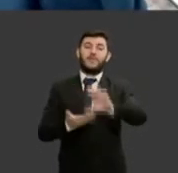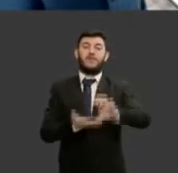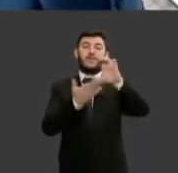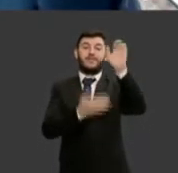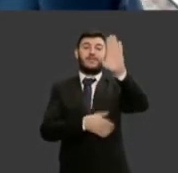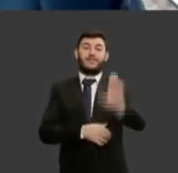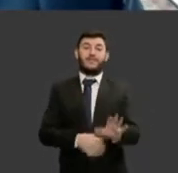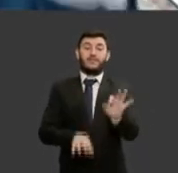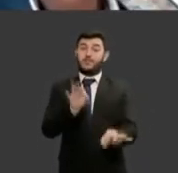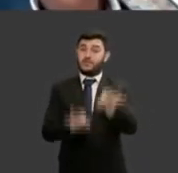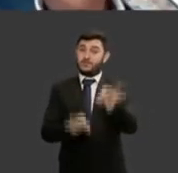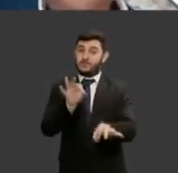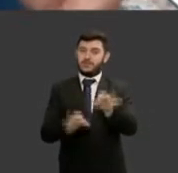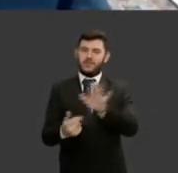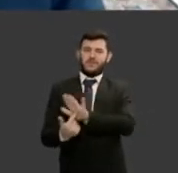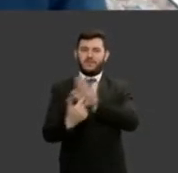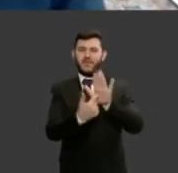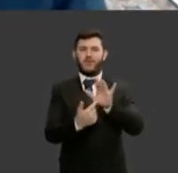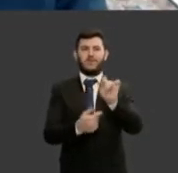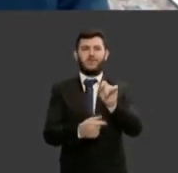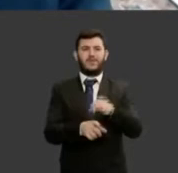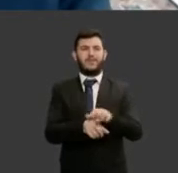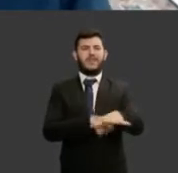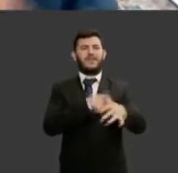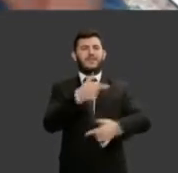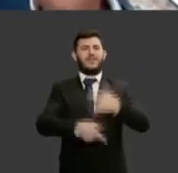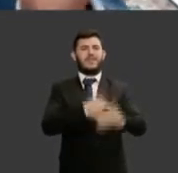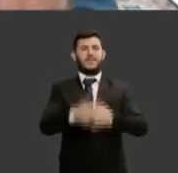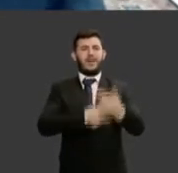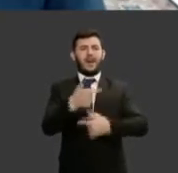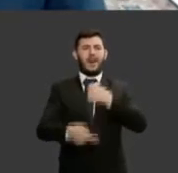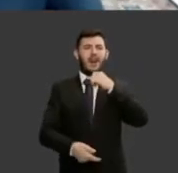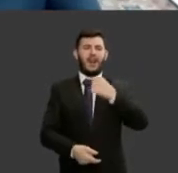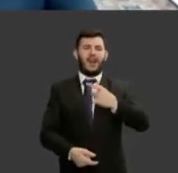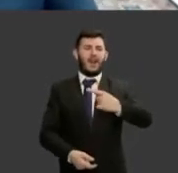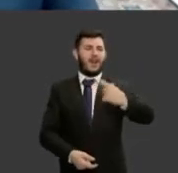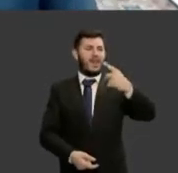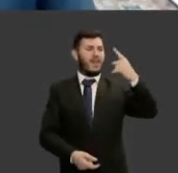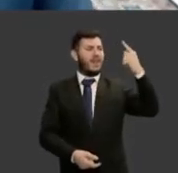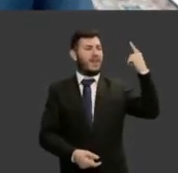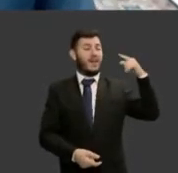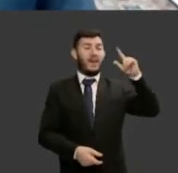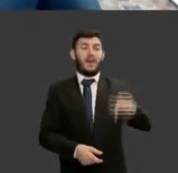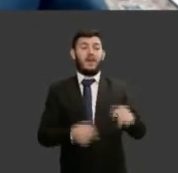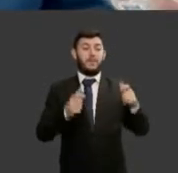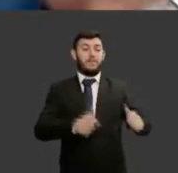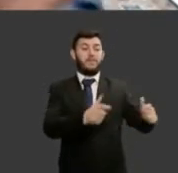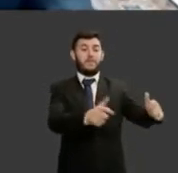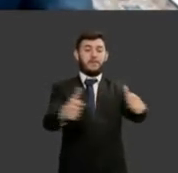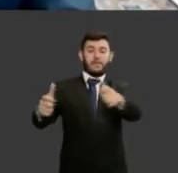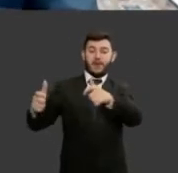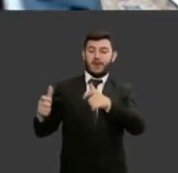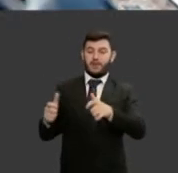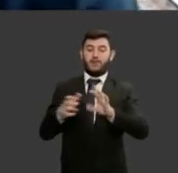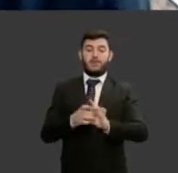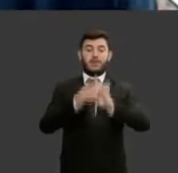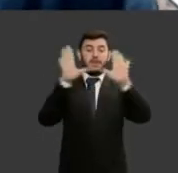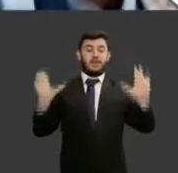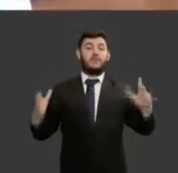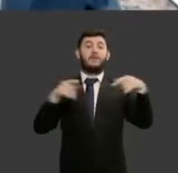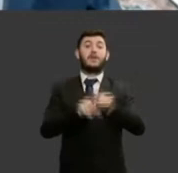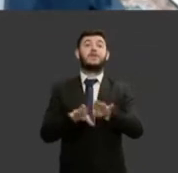encontro de uma demanda antiga de atender aos espaços democráticos e de igualdade